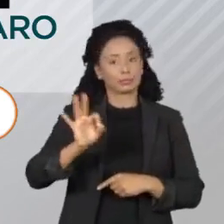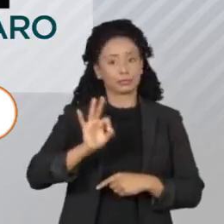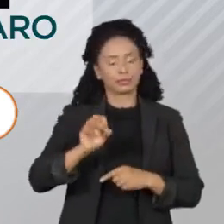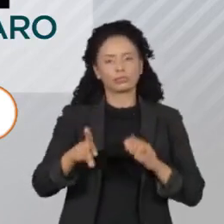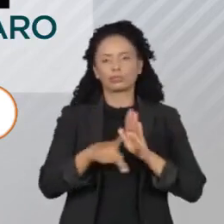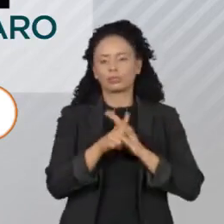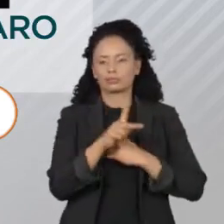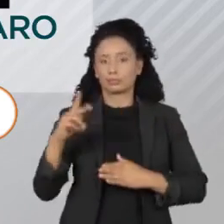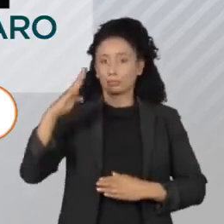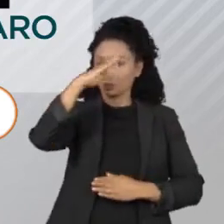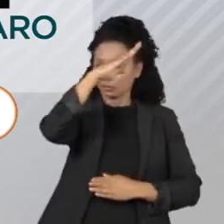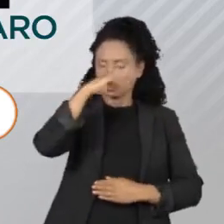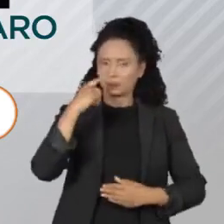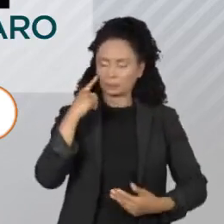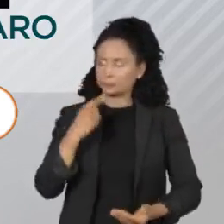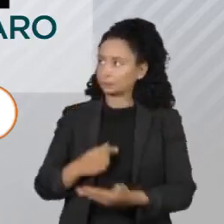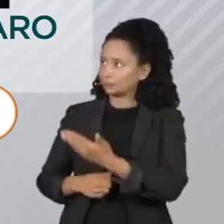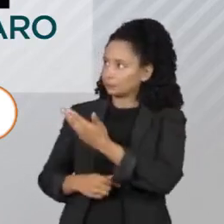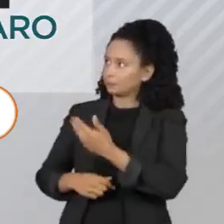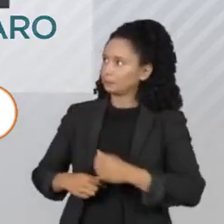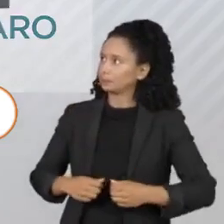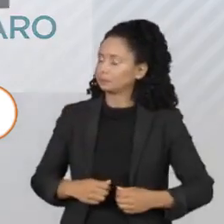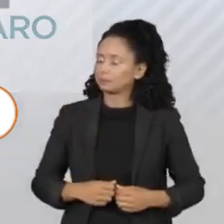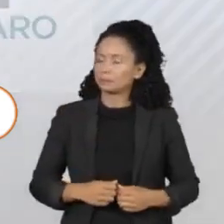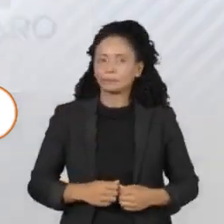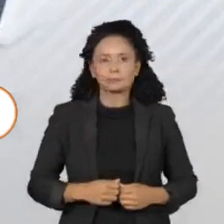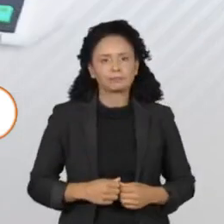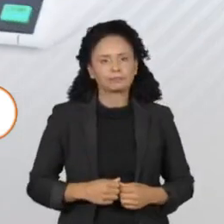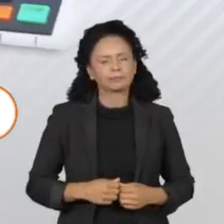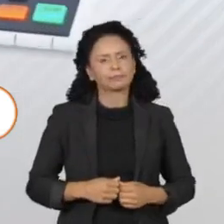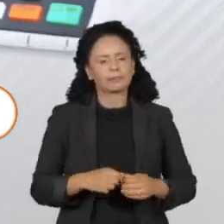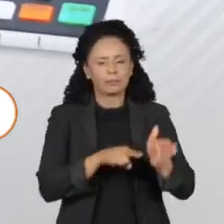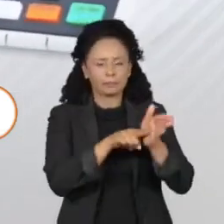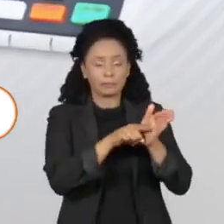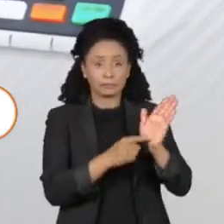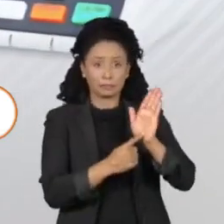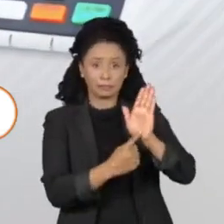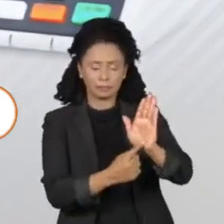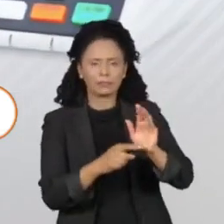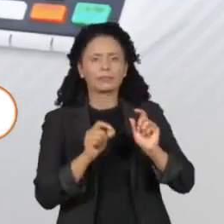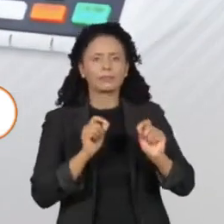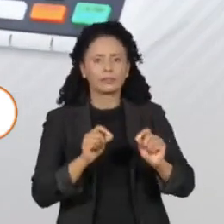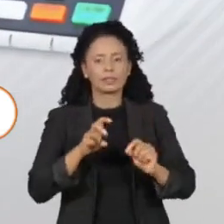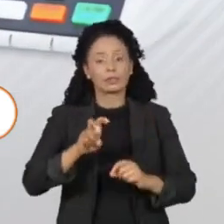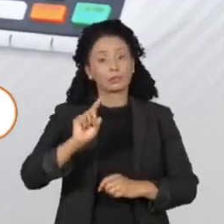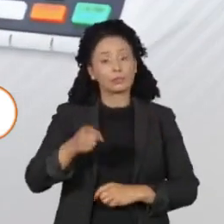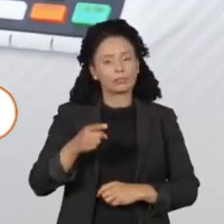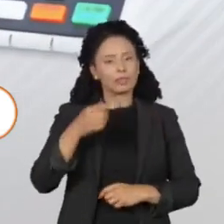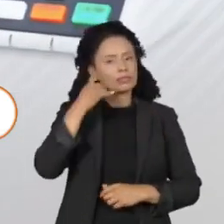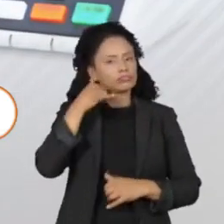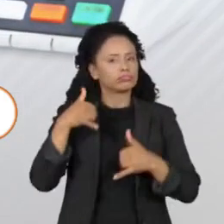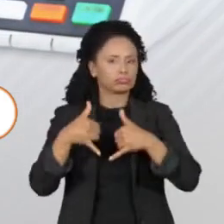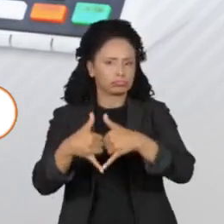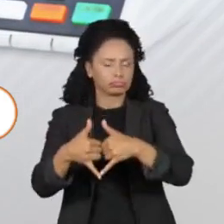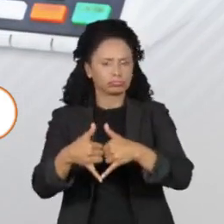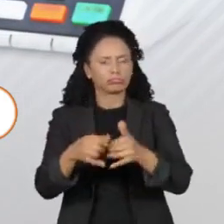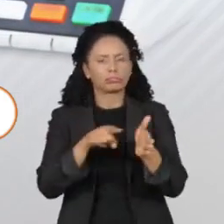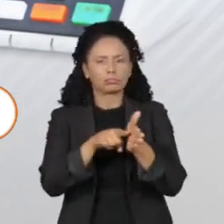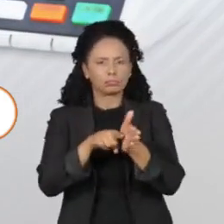6 pontos percentuais a favor do petista. O Poder Data realizou 5 mil entrevistas por telefone em